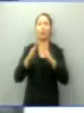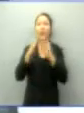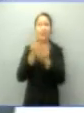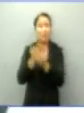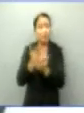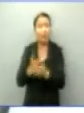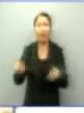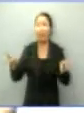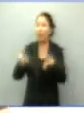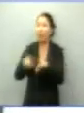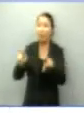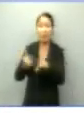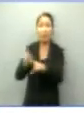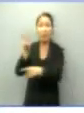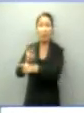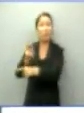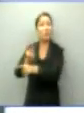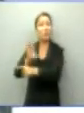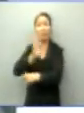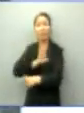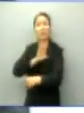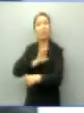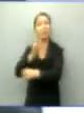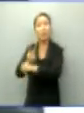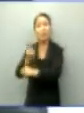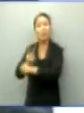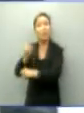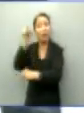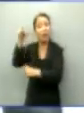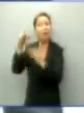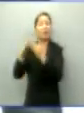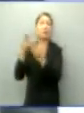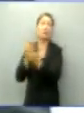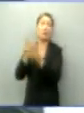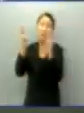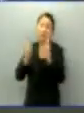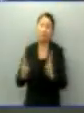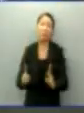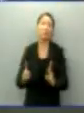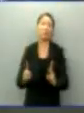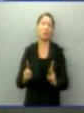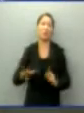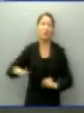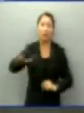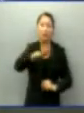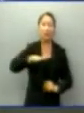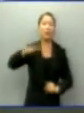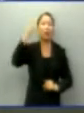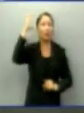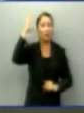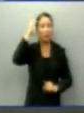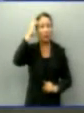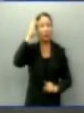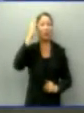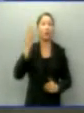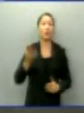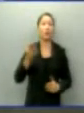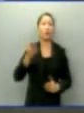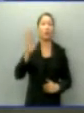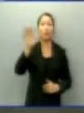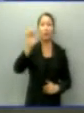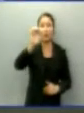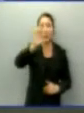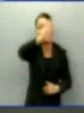de cultura para criar um ambiente de paz e tranquilidade nas comunidades. É com esse sentido que iremos governar na segurança. Candidato José Roberto,